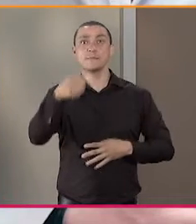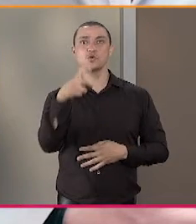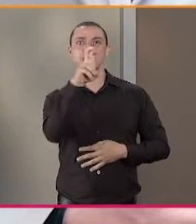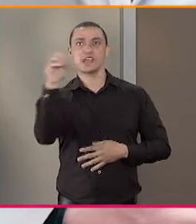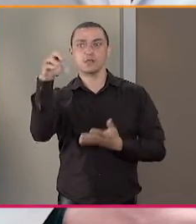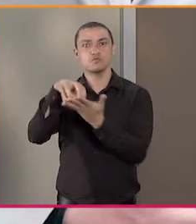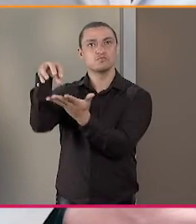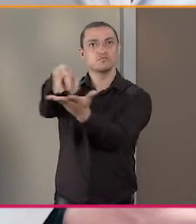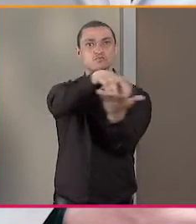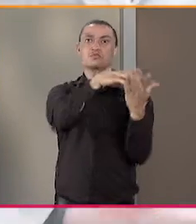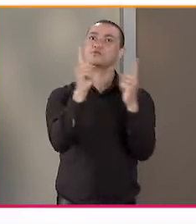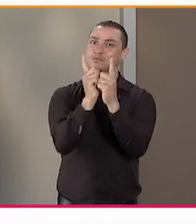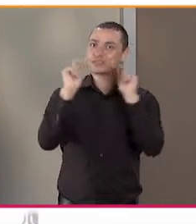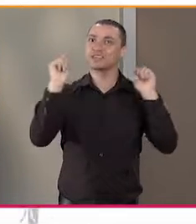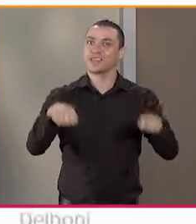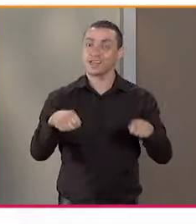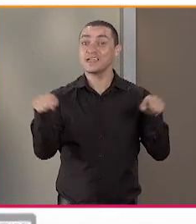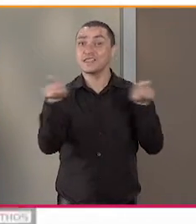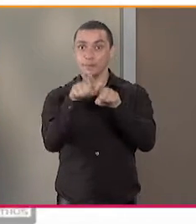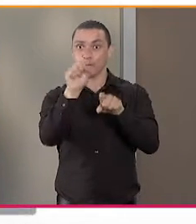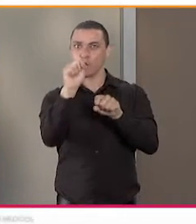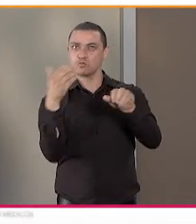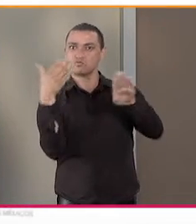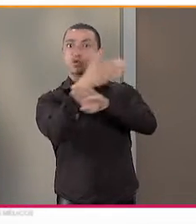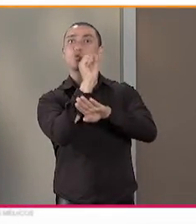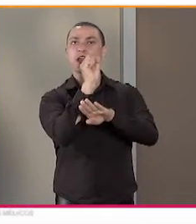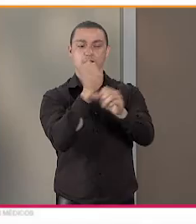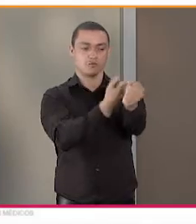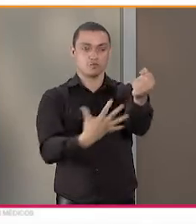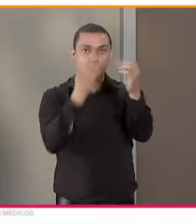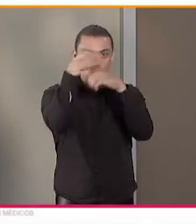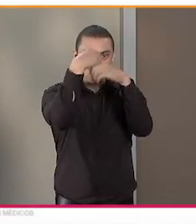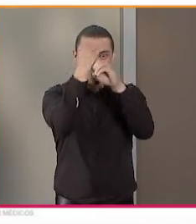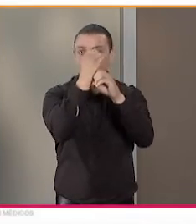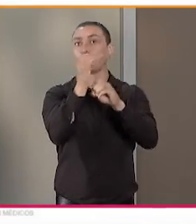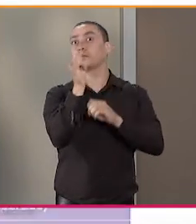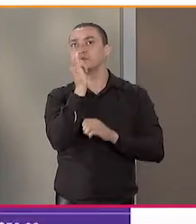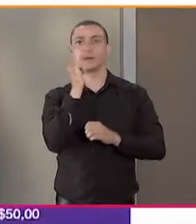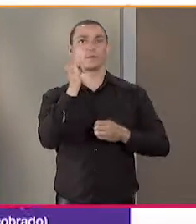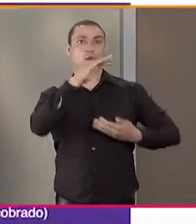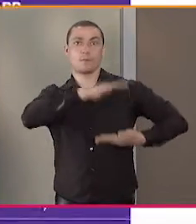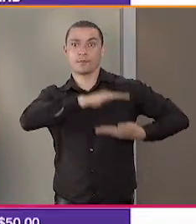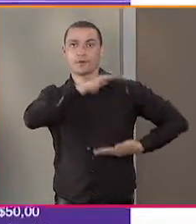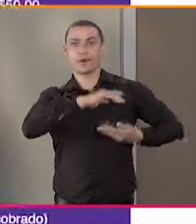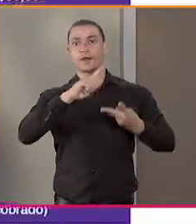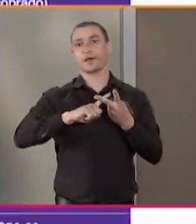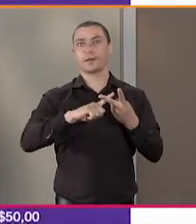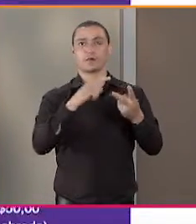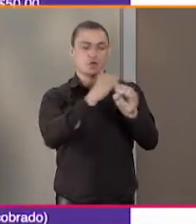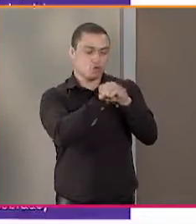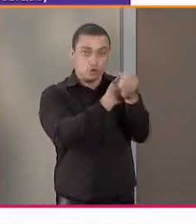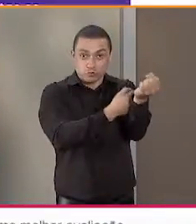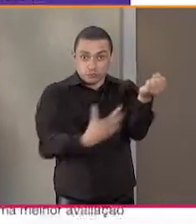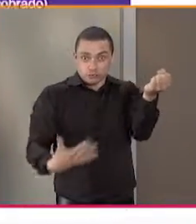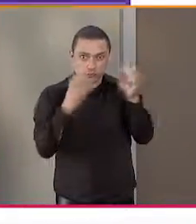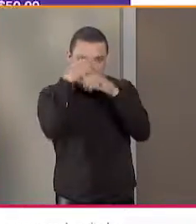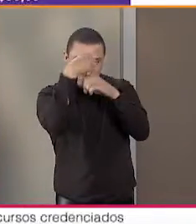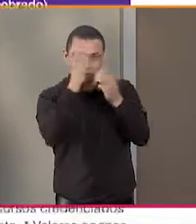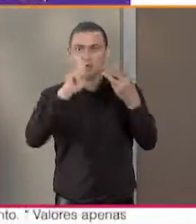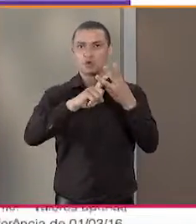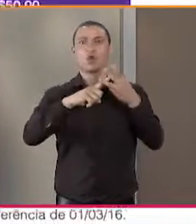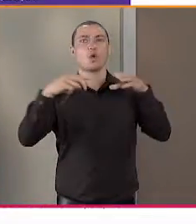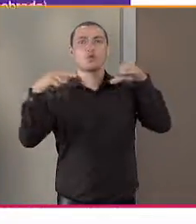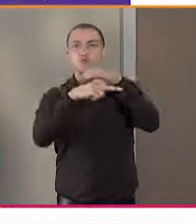.500 clínicas e consultórios. E também terá acesso a exames laboratoriais, mamografia, exame de sangue,